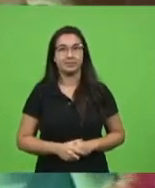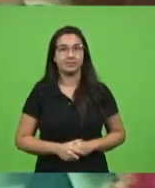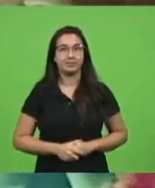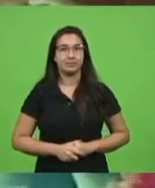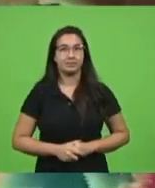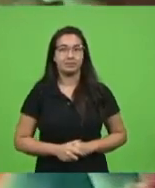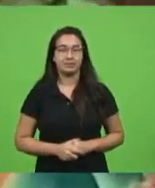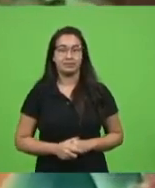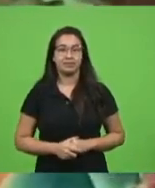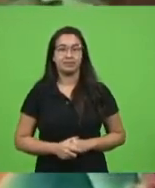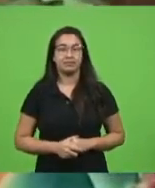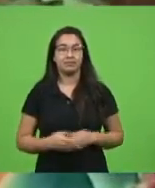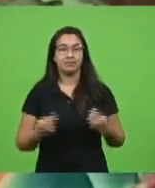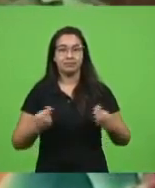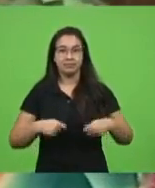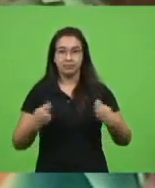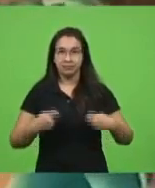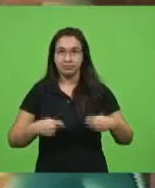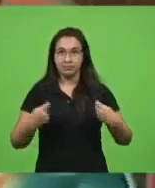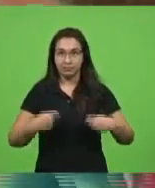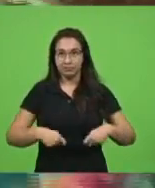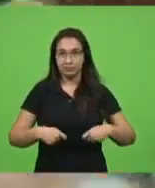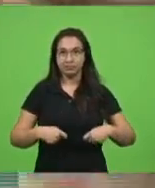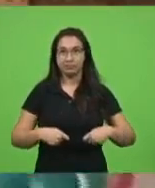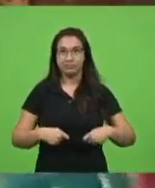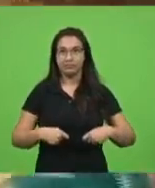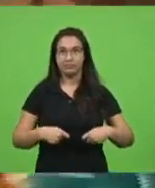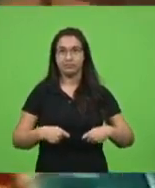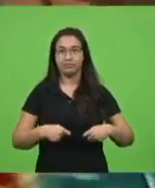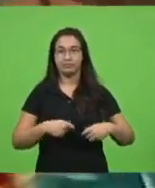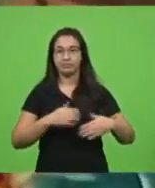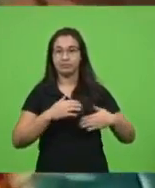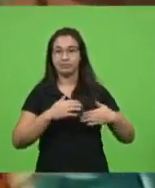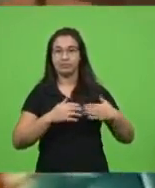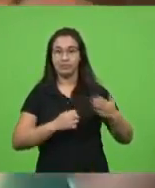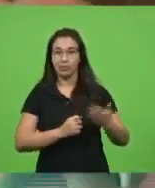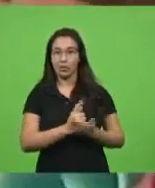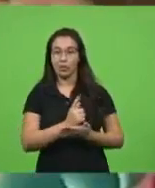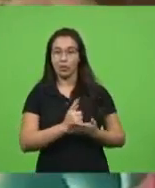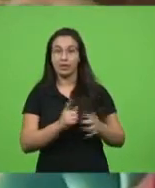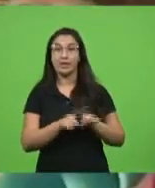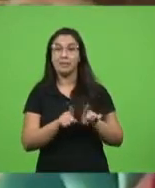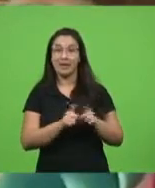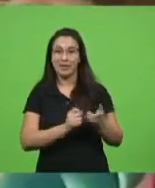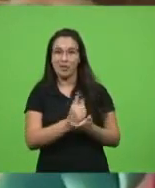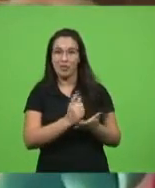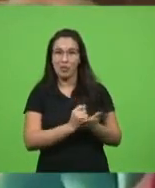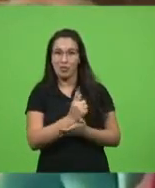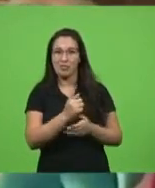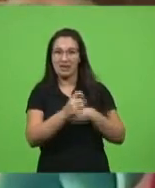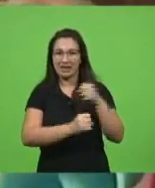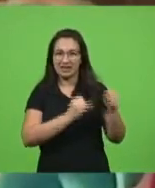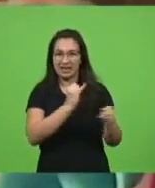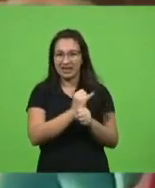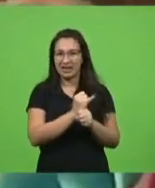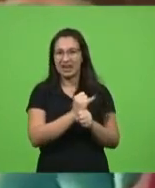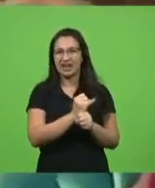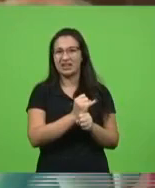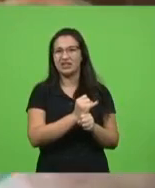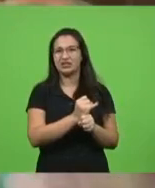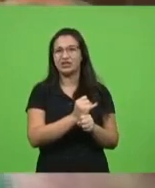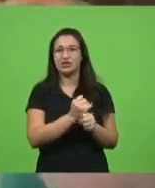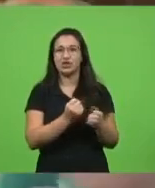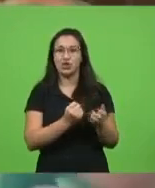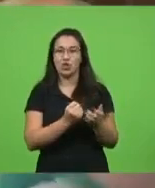voltar e comprar cada vez mais pela internet. Vamos comprar, vamos comprar comida, comprar